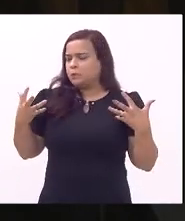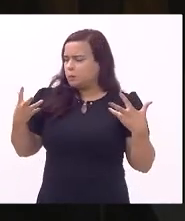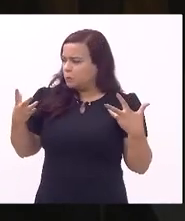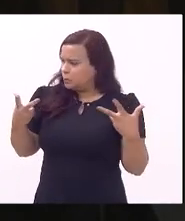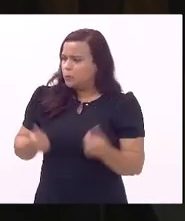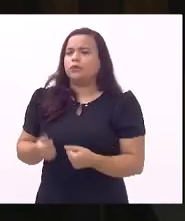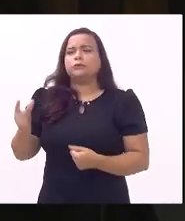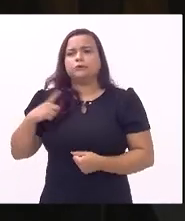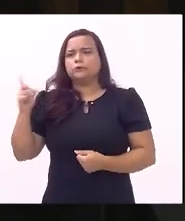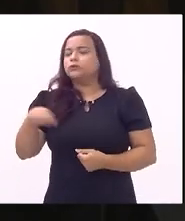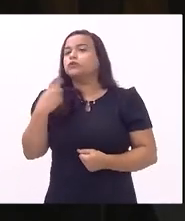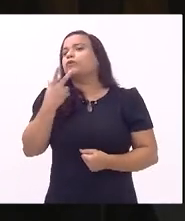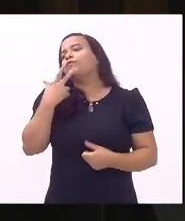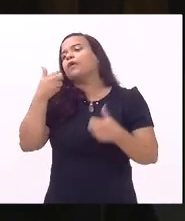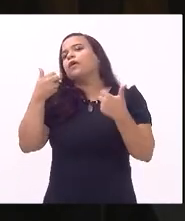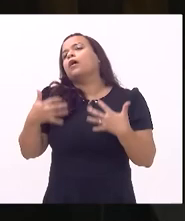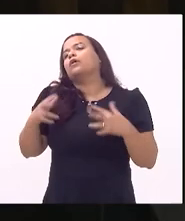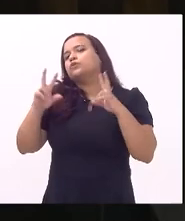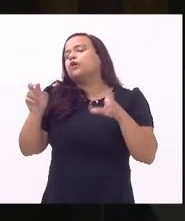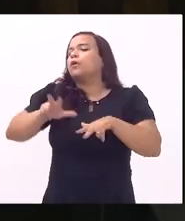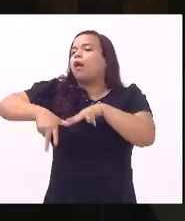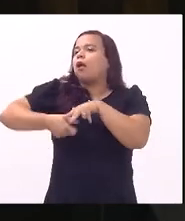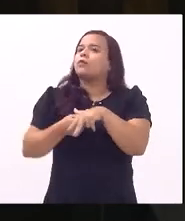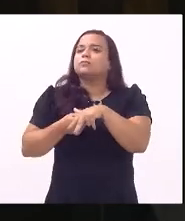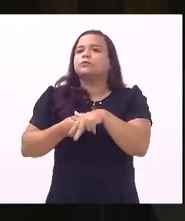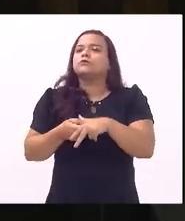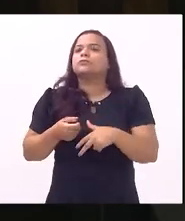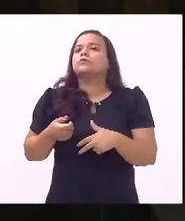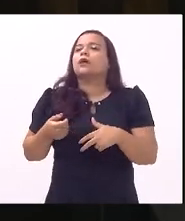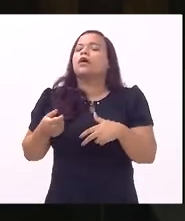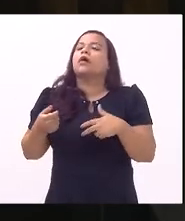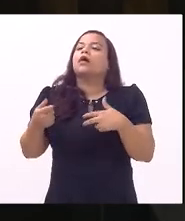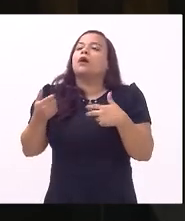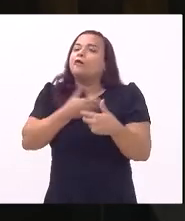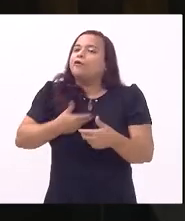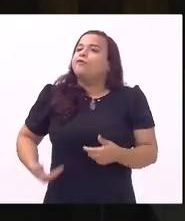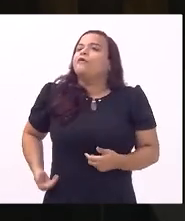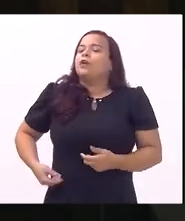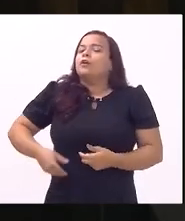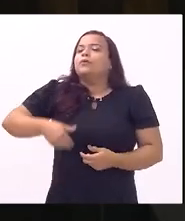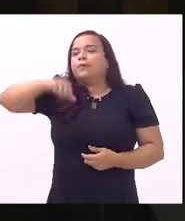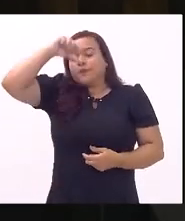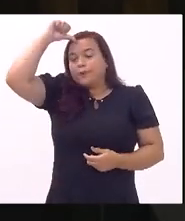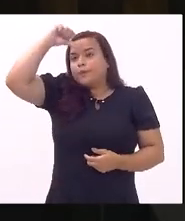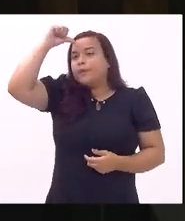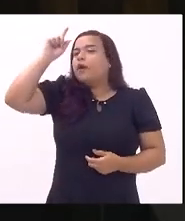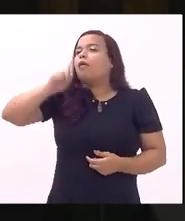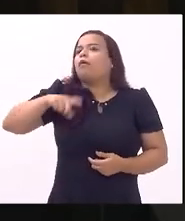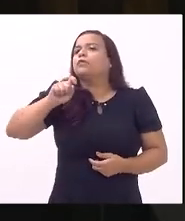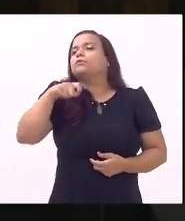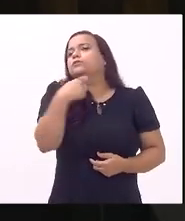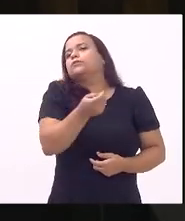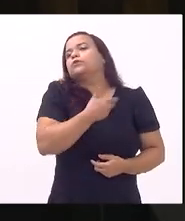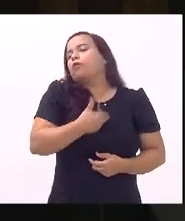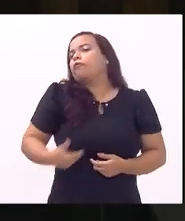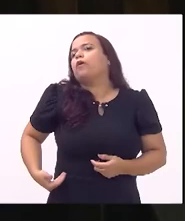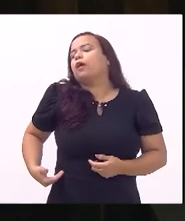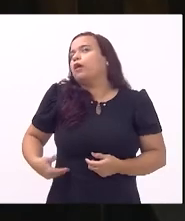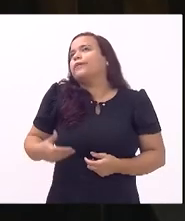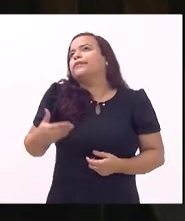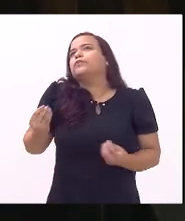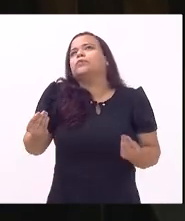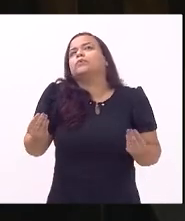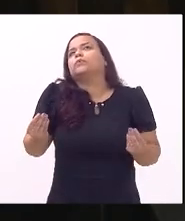a gente está falando aqui de corrupção presidente o governo Cláudio Castro é um governo que você não tem